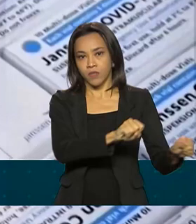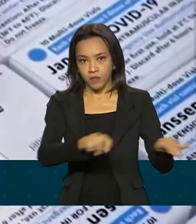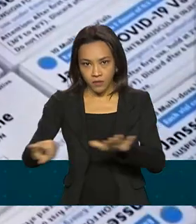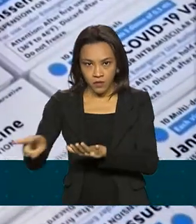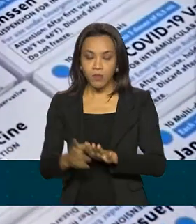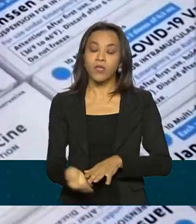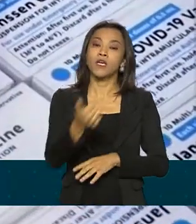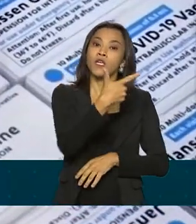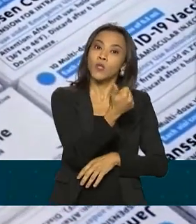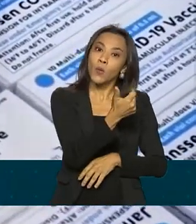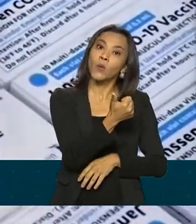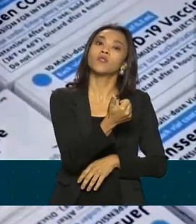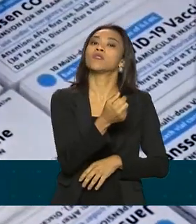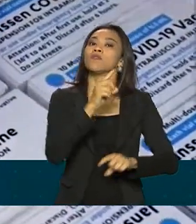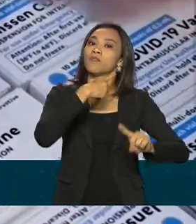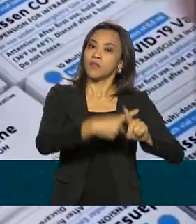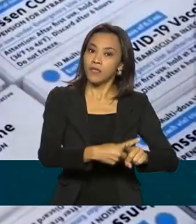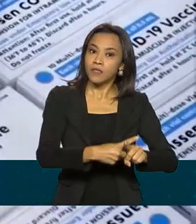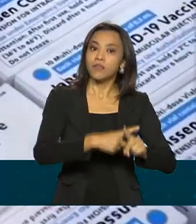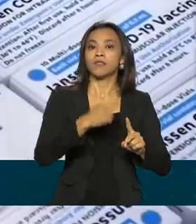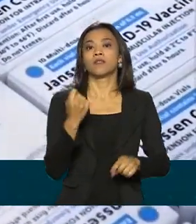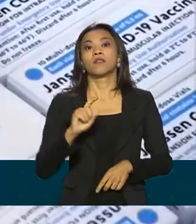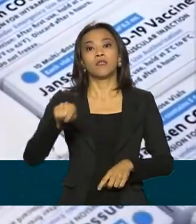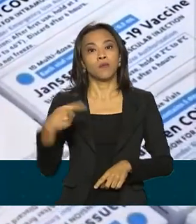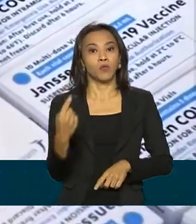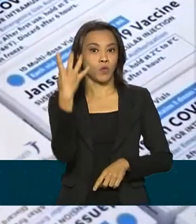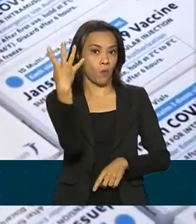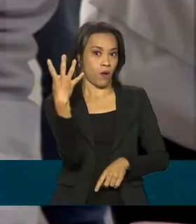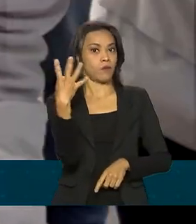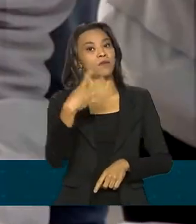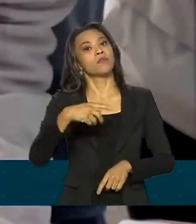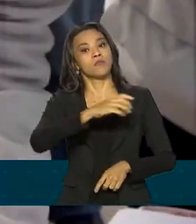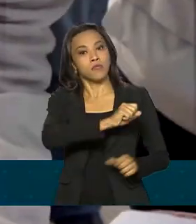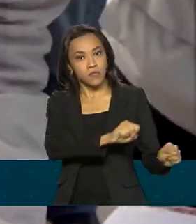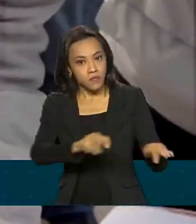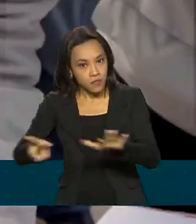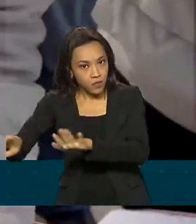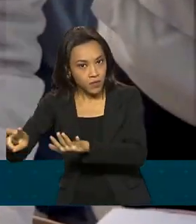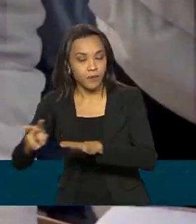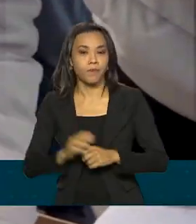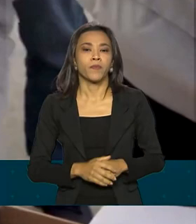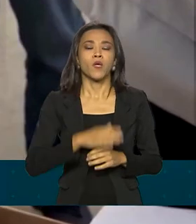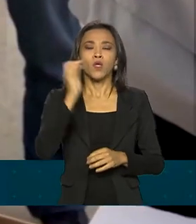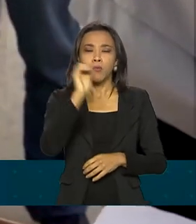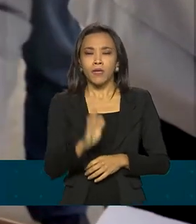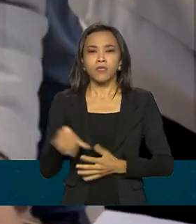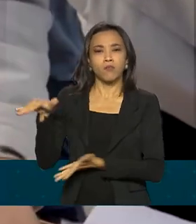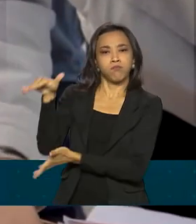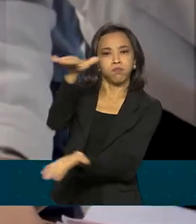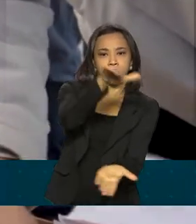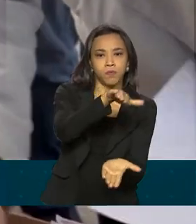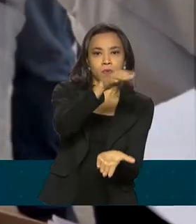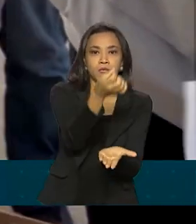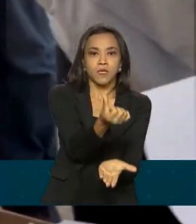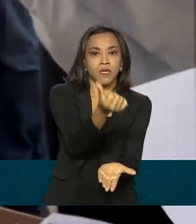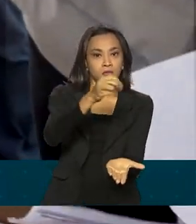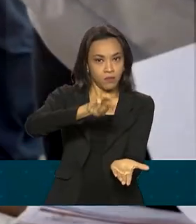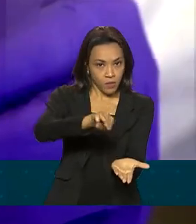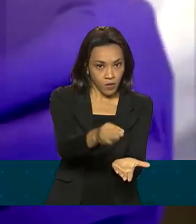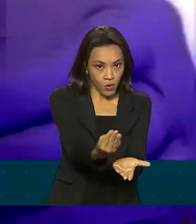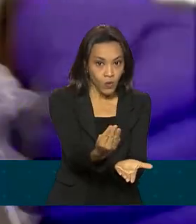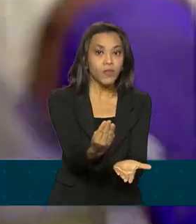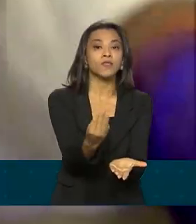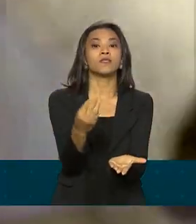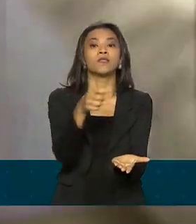vezes quatro semanas depois do reforço. O Brasil já recebeu 6 milhões e 600 mil doses da Janssen,